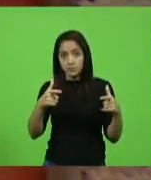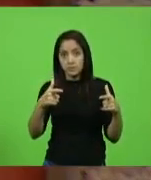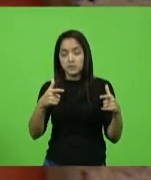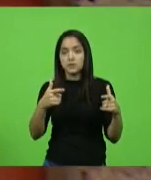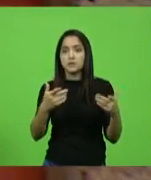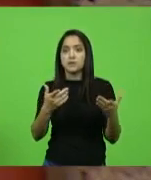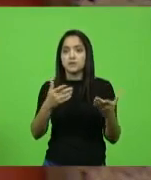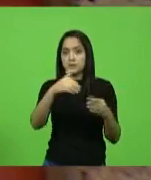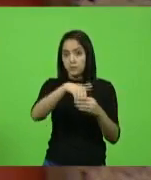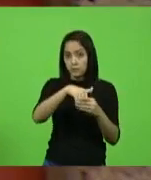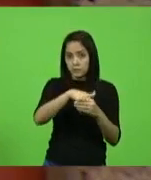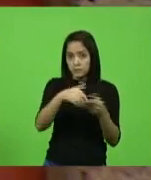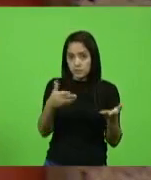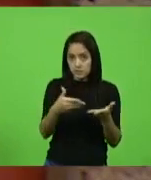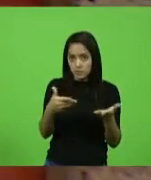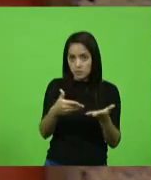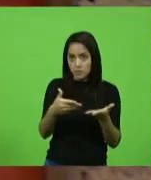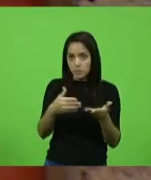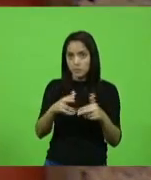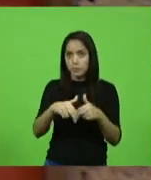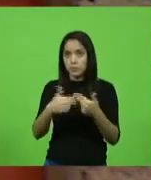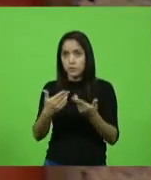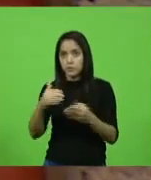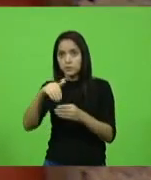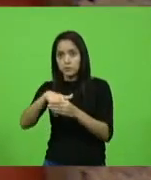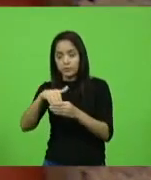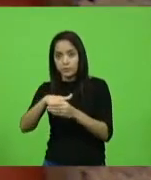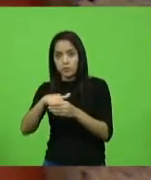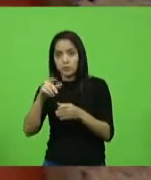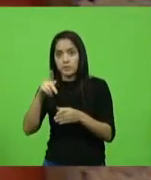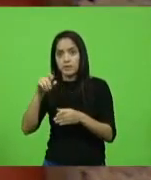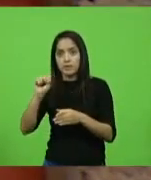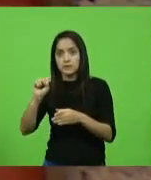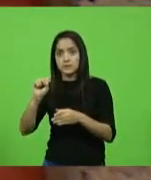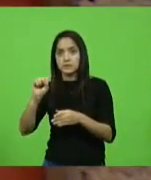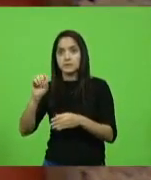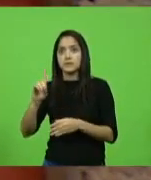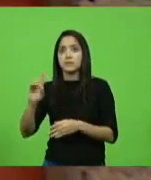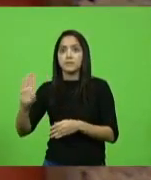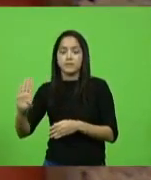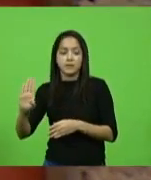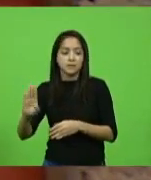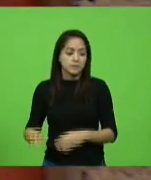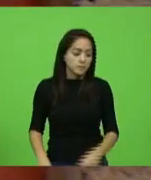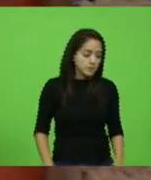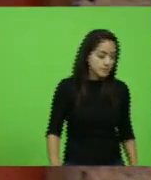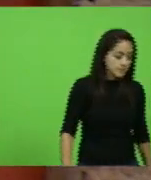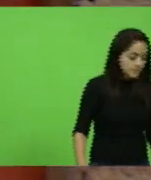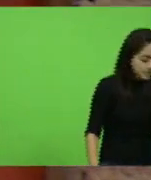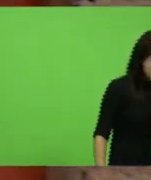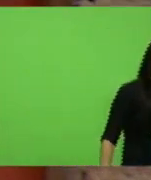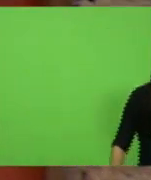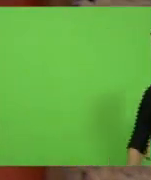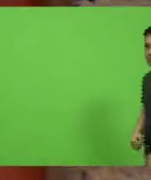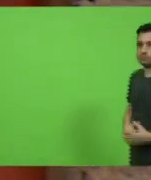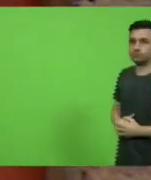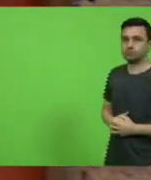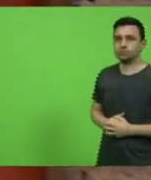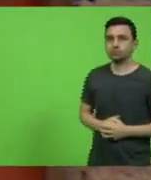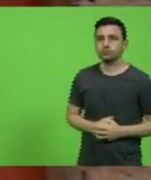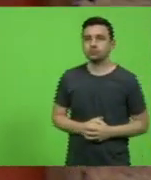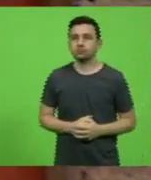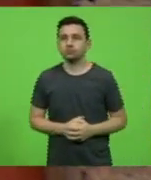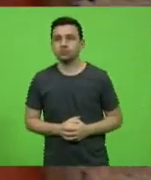Então, portanto, o voto do PSDB é Laércio Schuster, deputado José Milton,